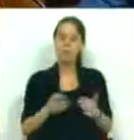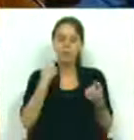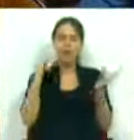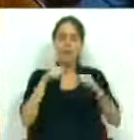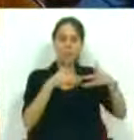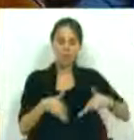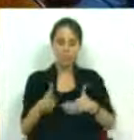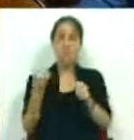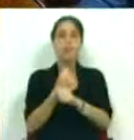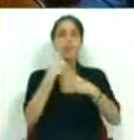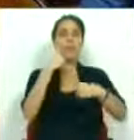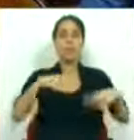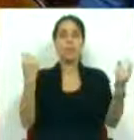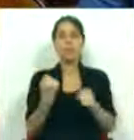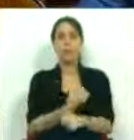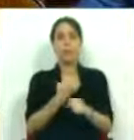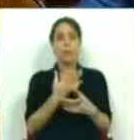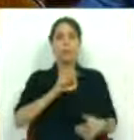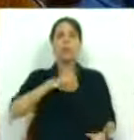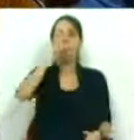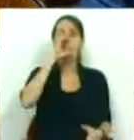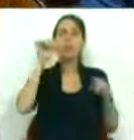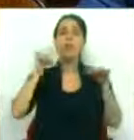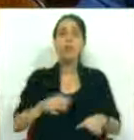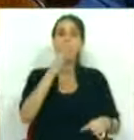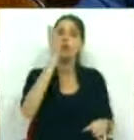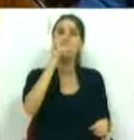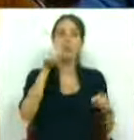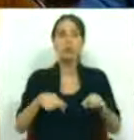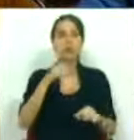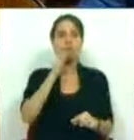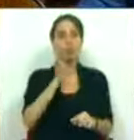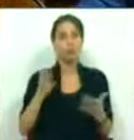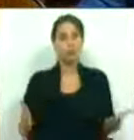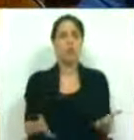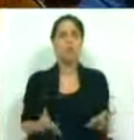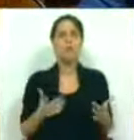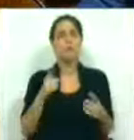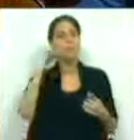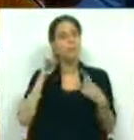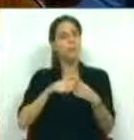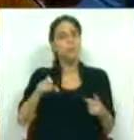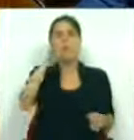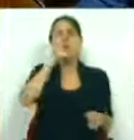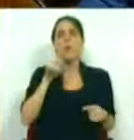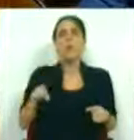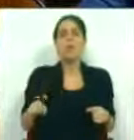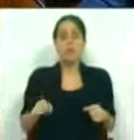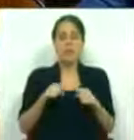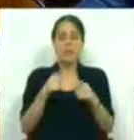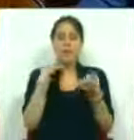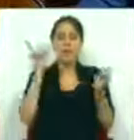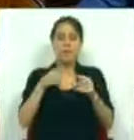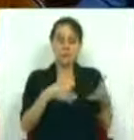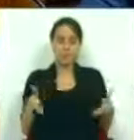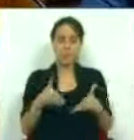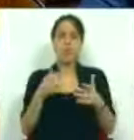-se reorientar os serviços públicos de emprego. Sr. Ministro, já hoje aqui referiu que é uma pretensão do Governo. Esta